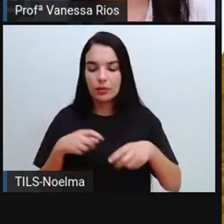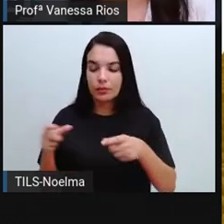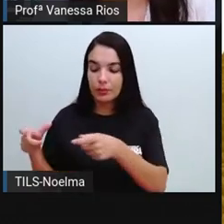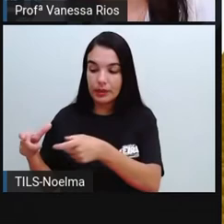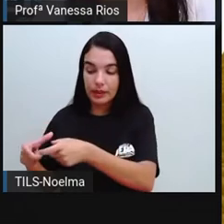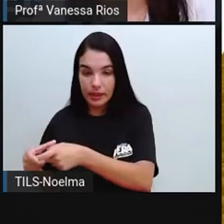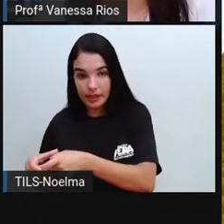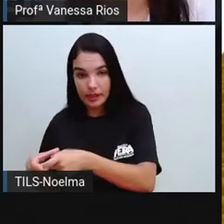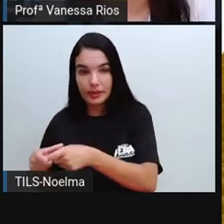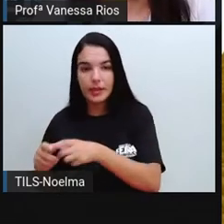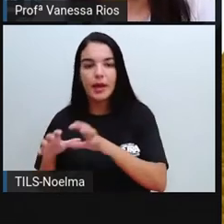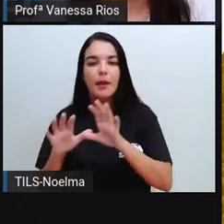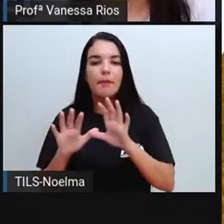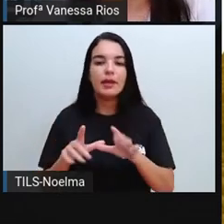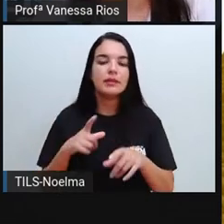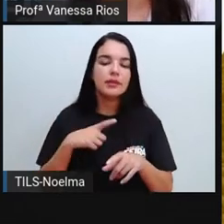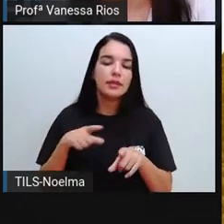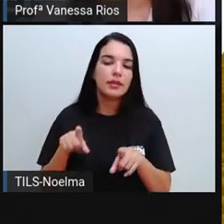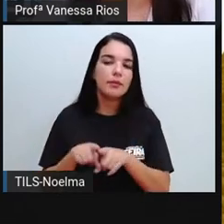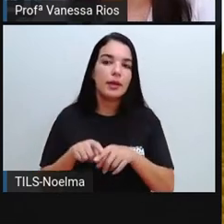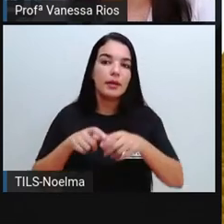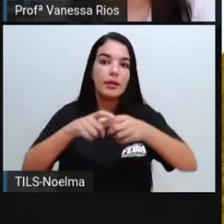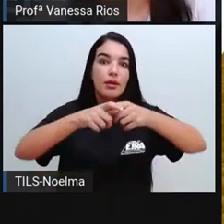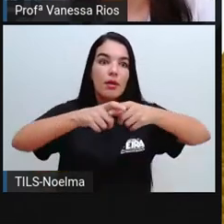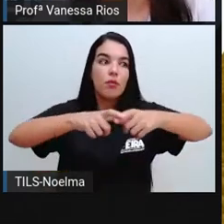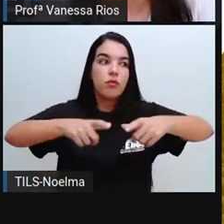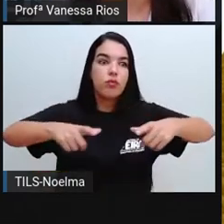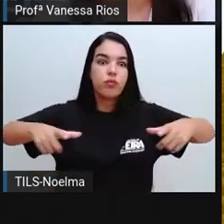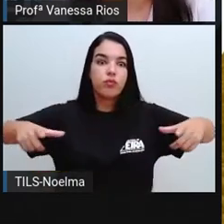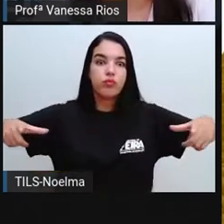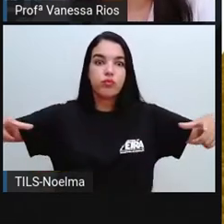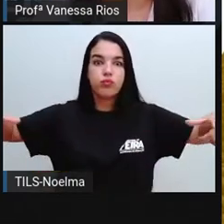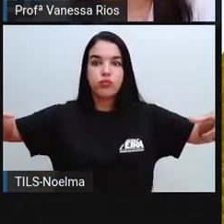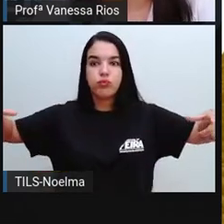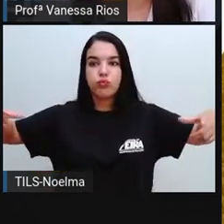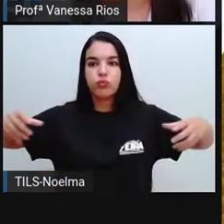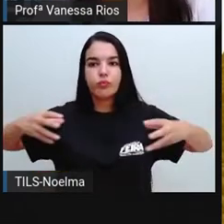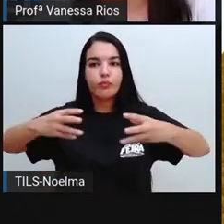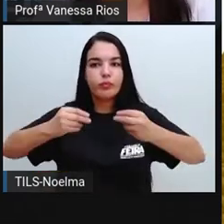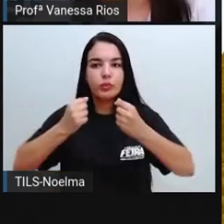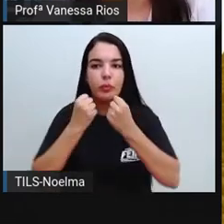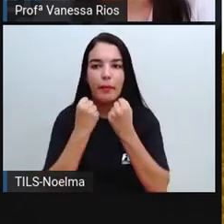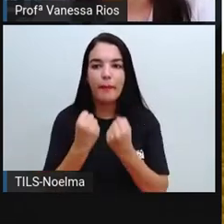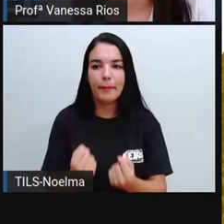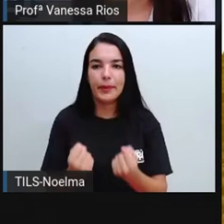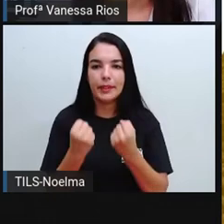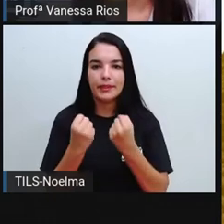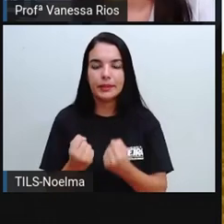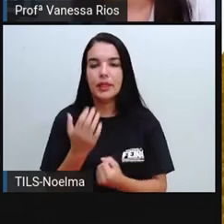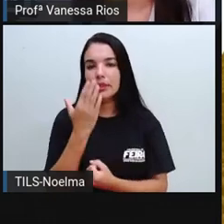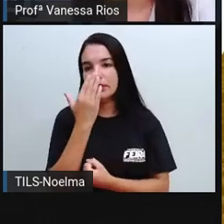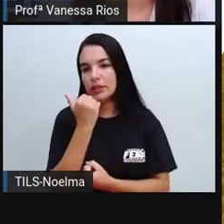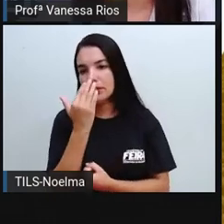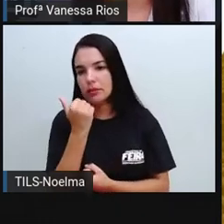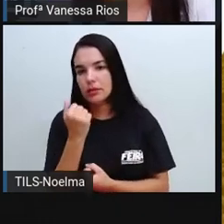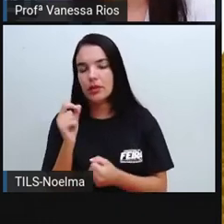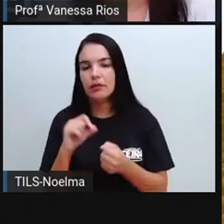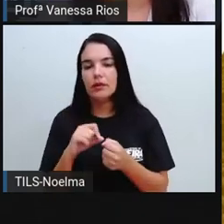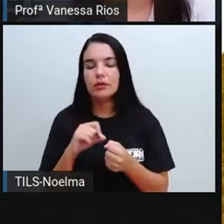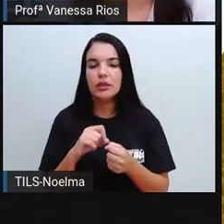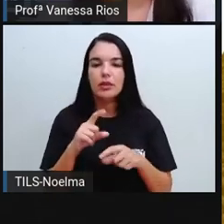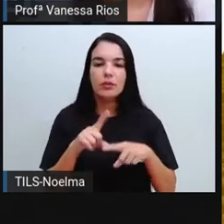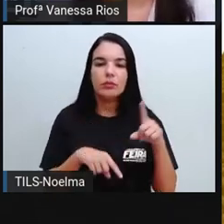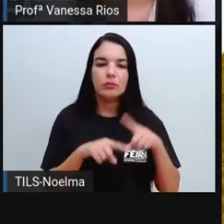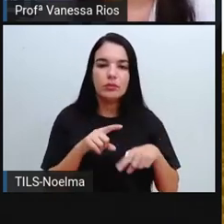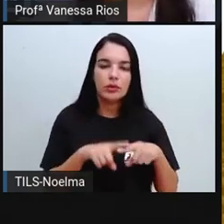existem aí grandes espaços, né, com produções enormes, com toneladas de diversos produtos sendo produzidos